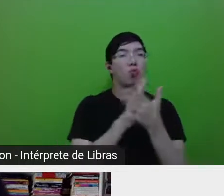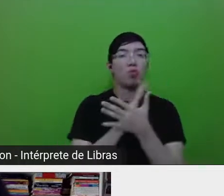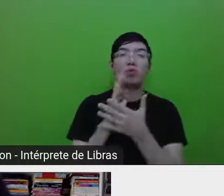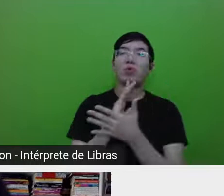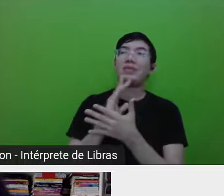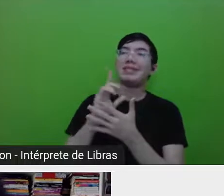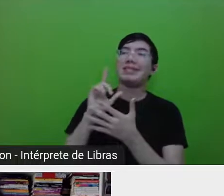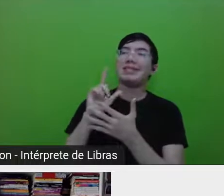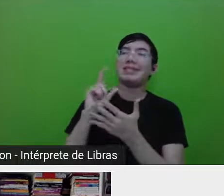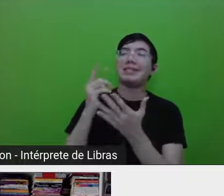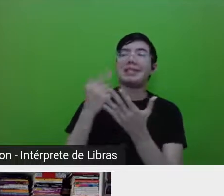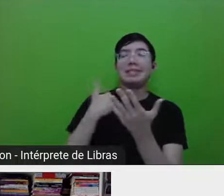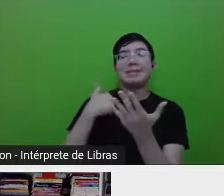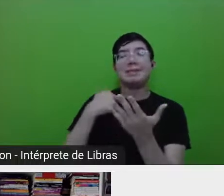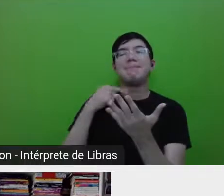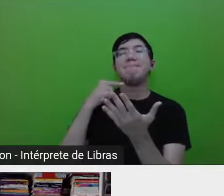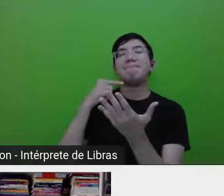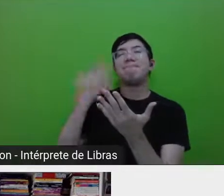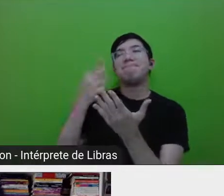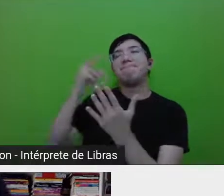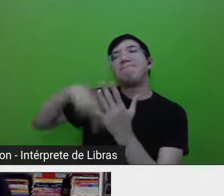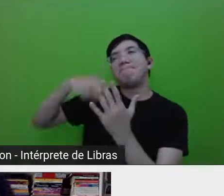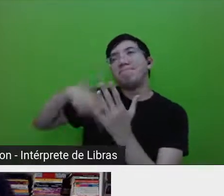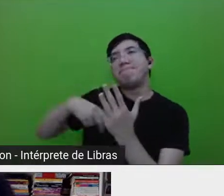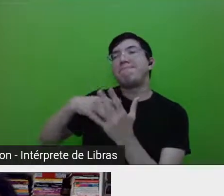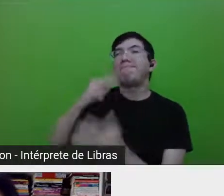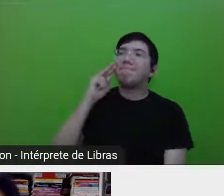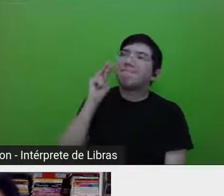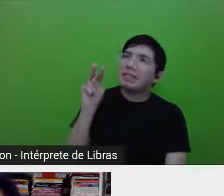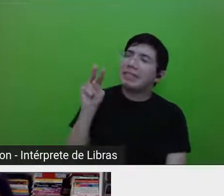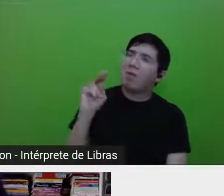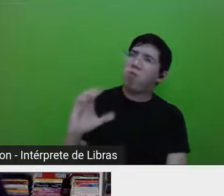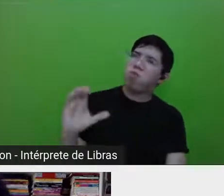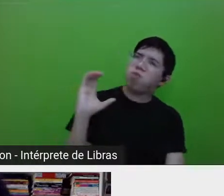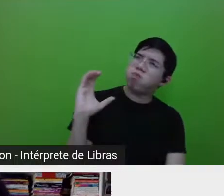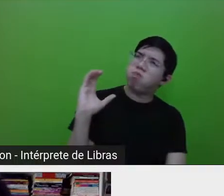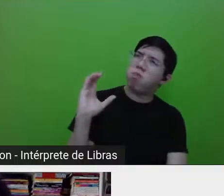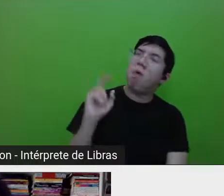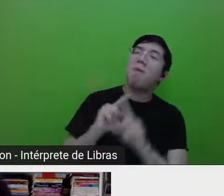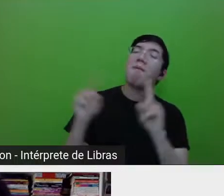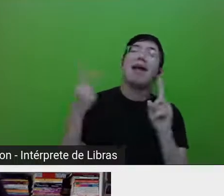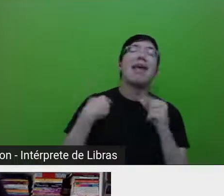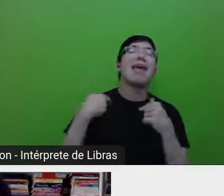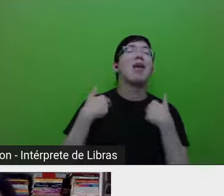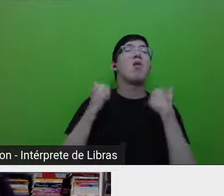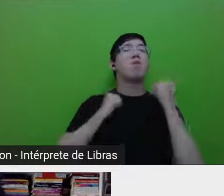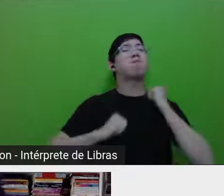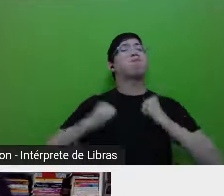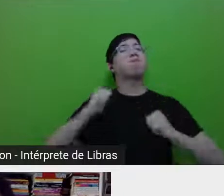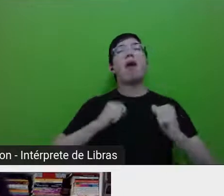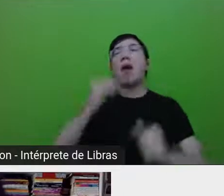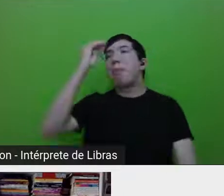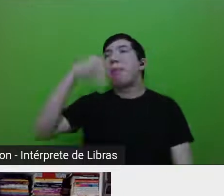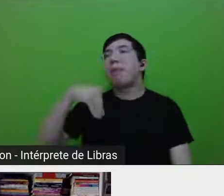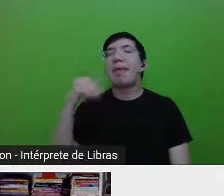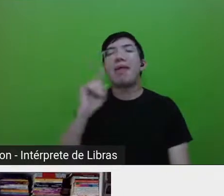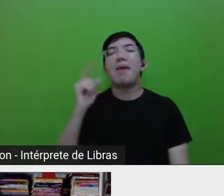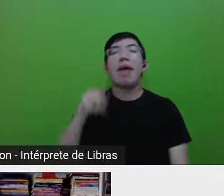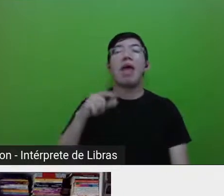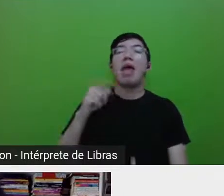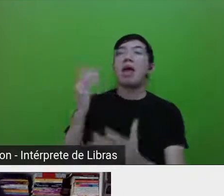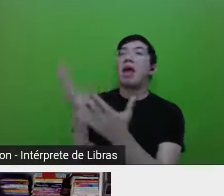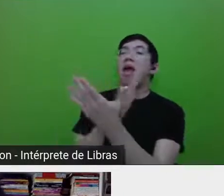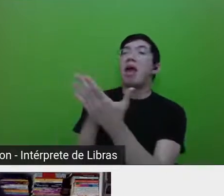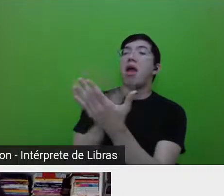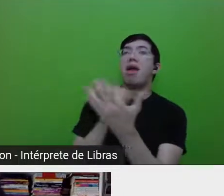me dá um certo medo. Não é nem por conta do volume do livro, é pela minha ansiedade. Eu acho que eu Gente, se esse livro for